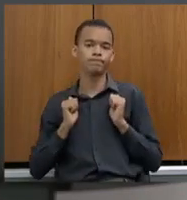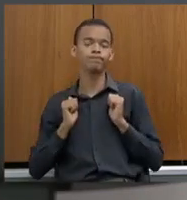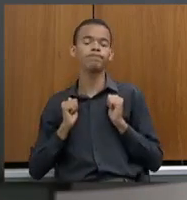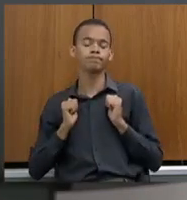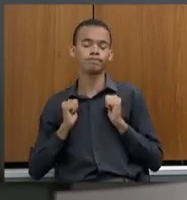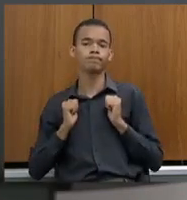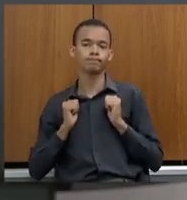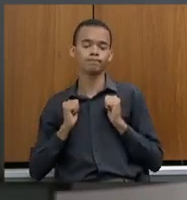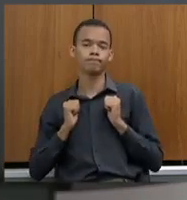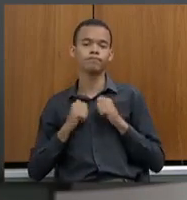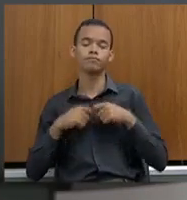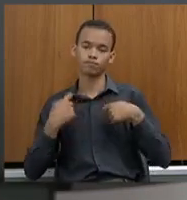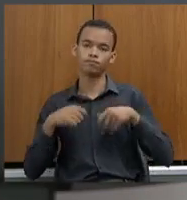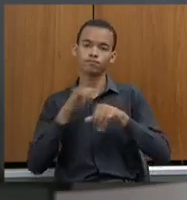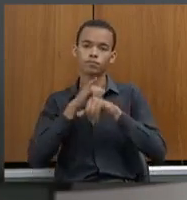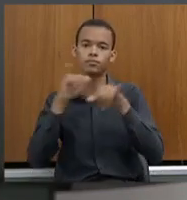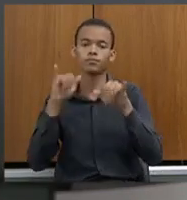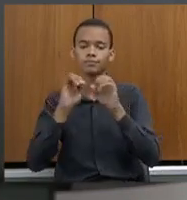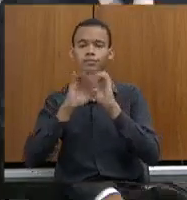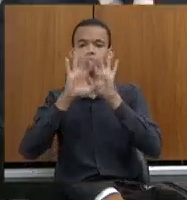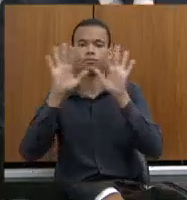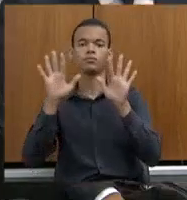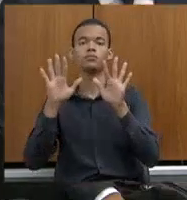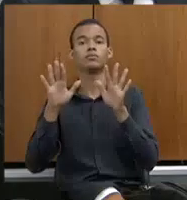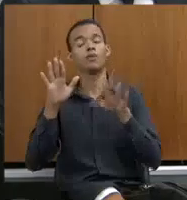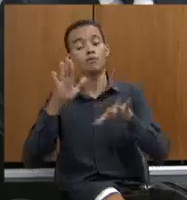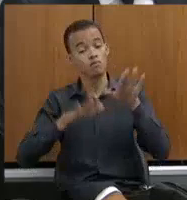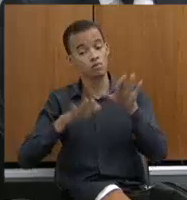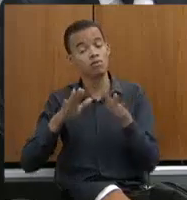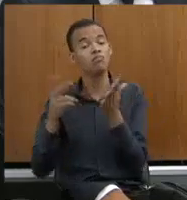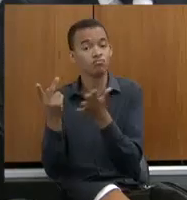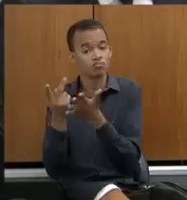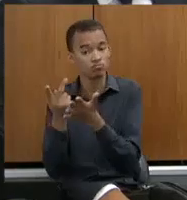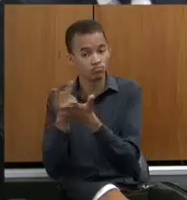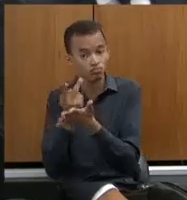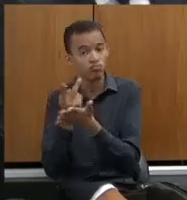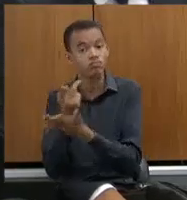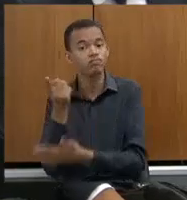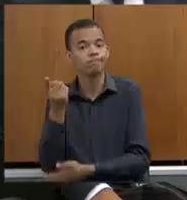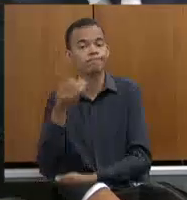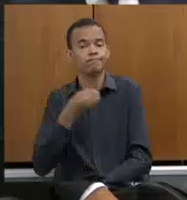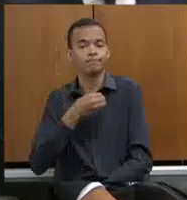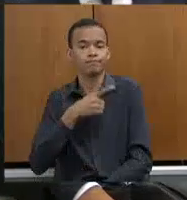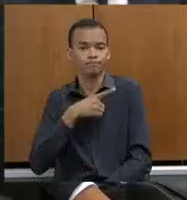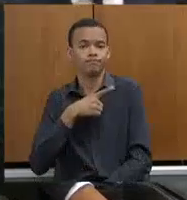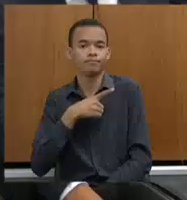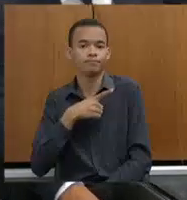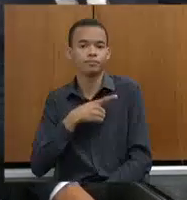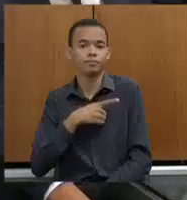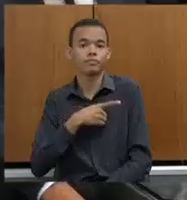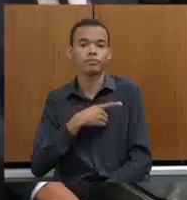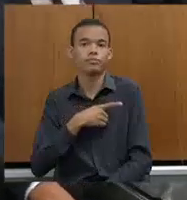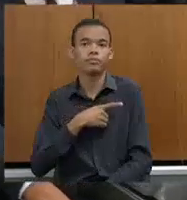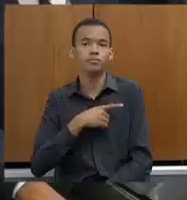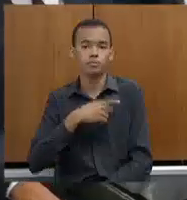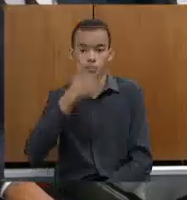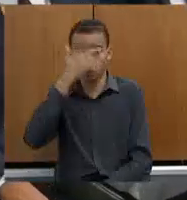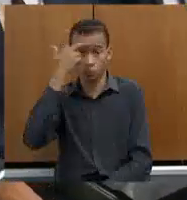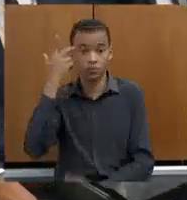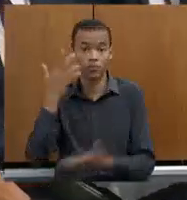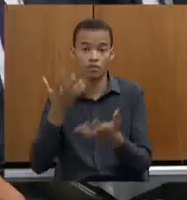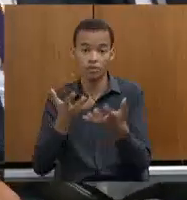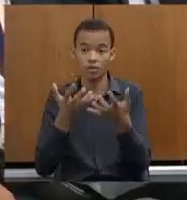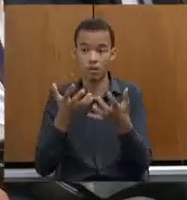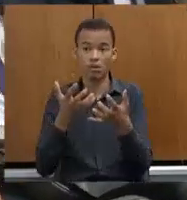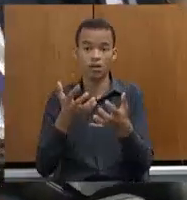mais que nós não queiramos que isso aconteça, isso acontece também. Às vezes, o cidadão está ali, ele quer cumprir o horário dele e, como se ele não